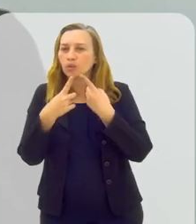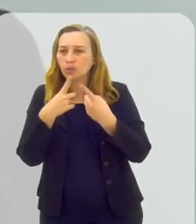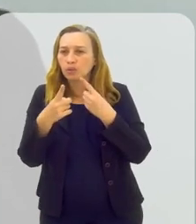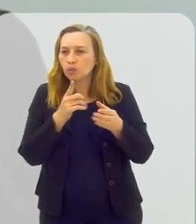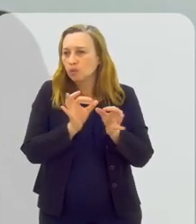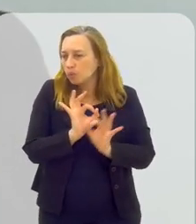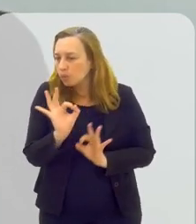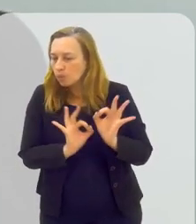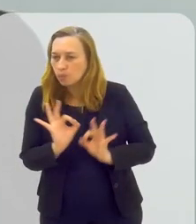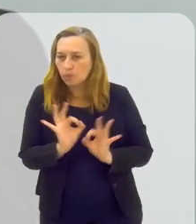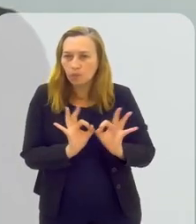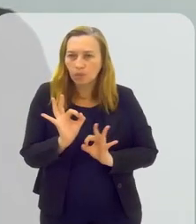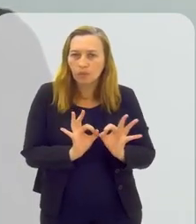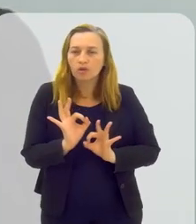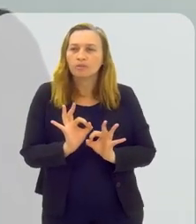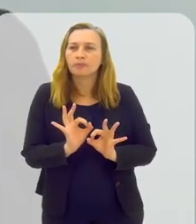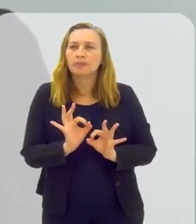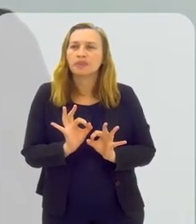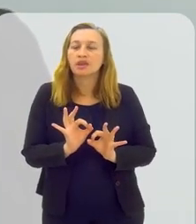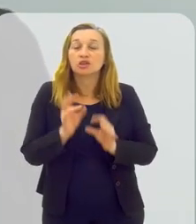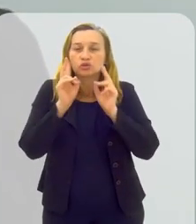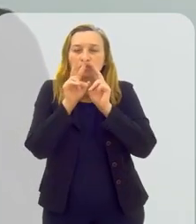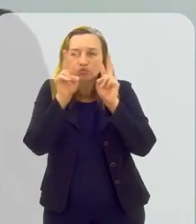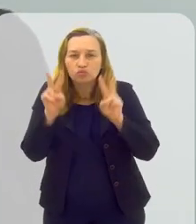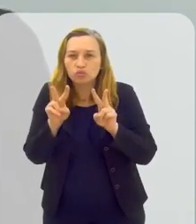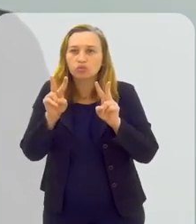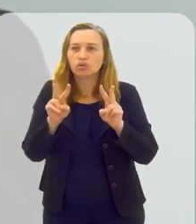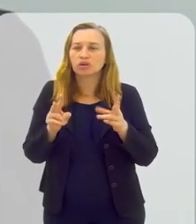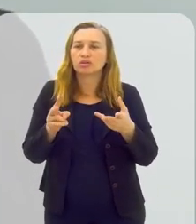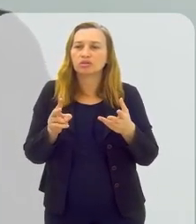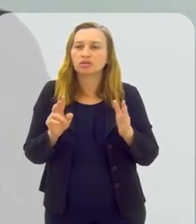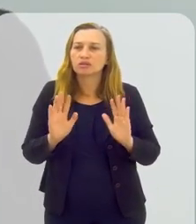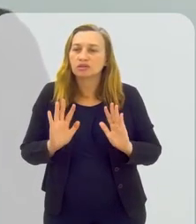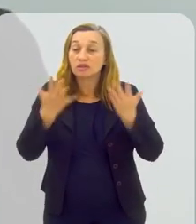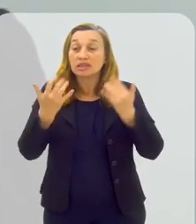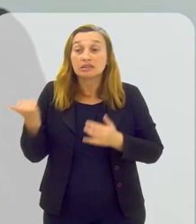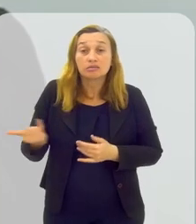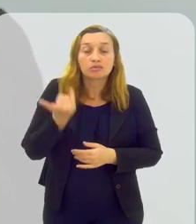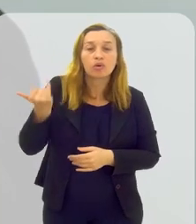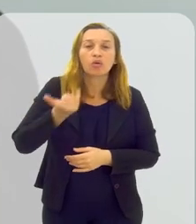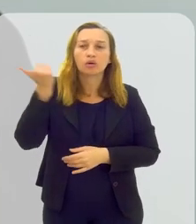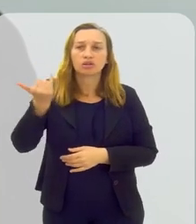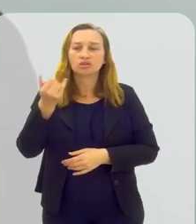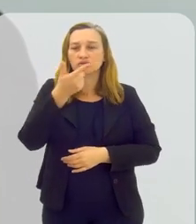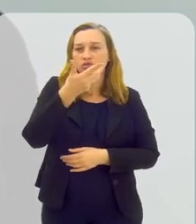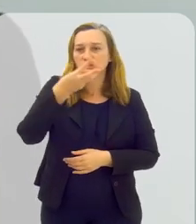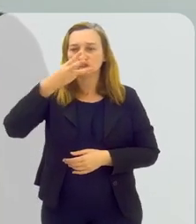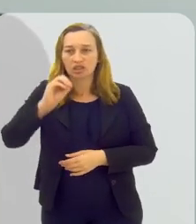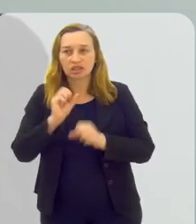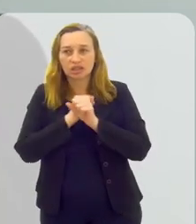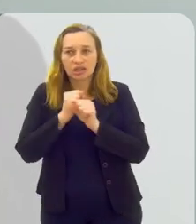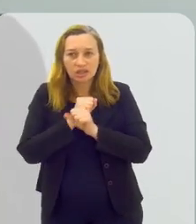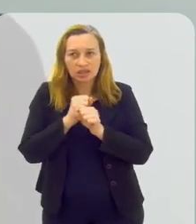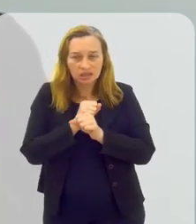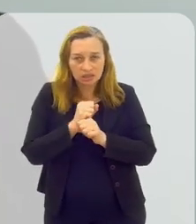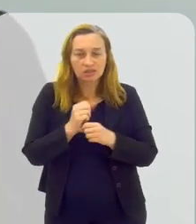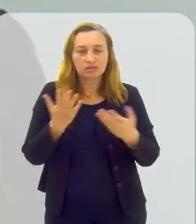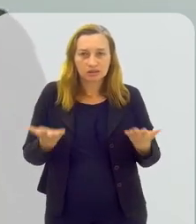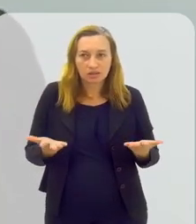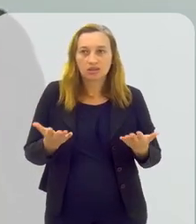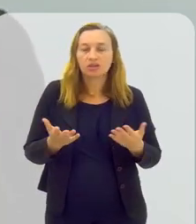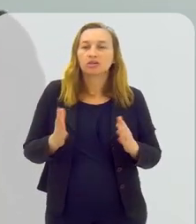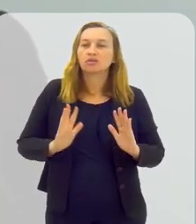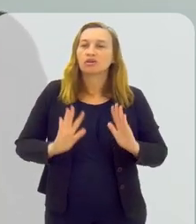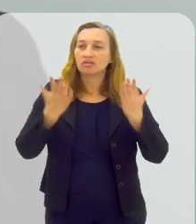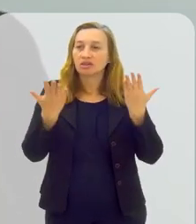discussão e organização de um olhar para essa comemoração tão importante dos 30 anos da Rio 92,